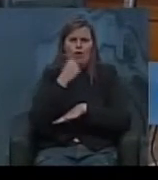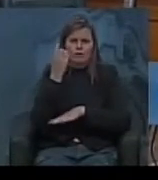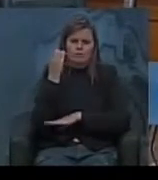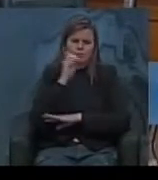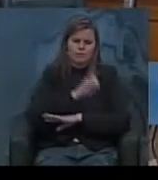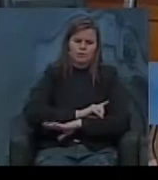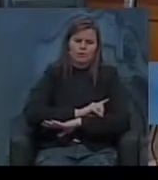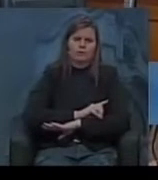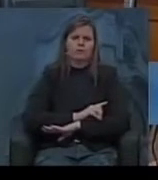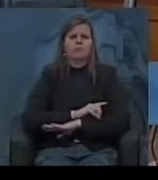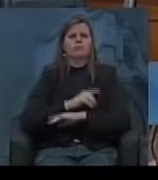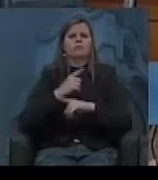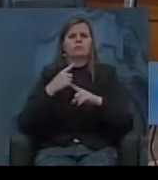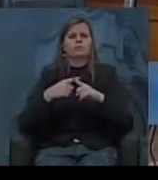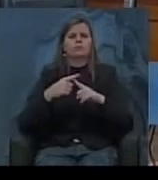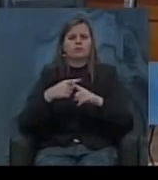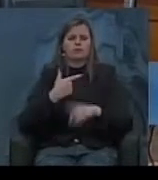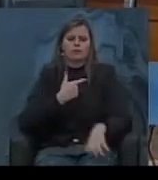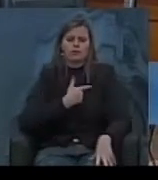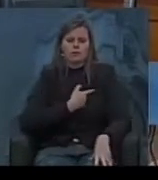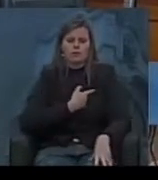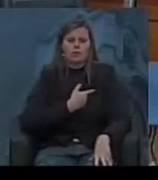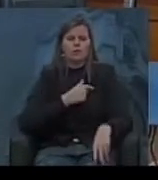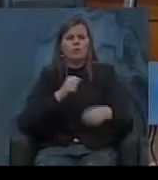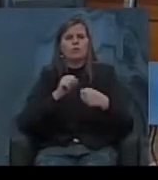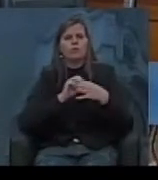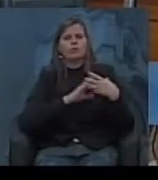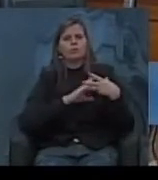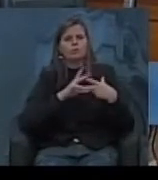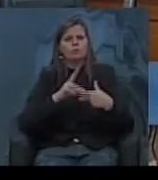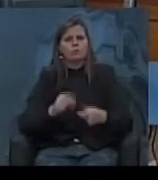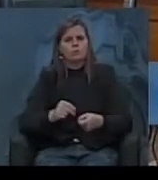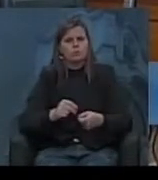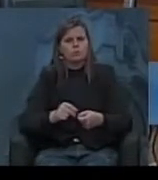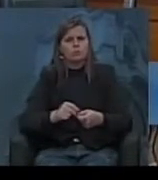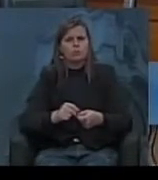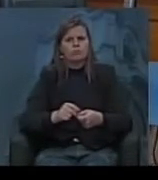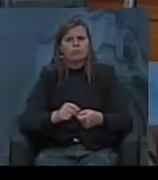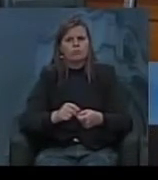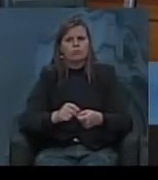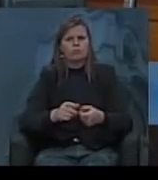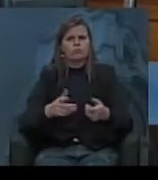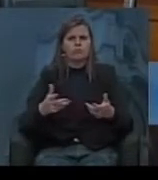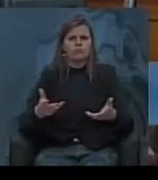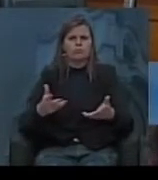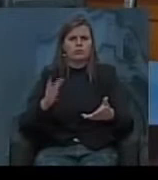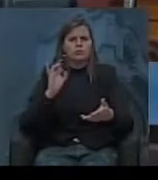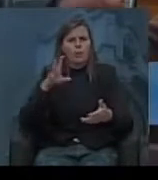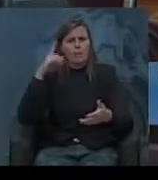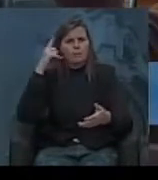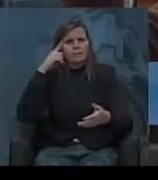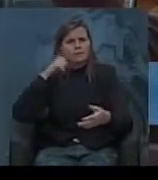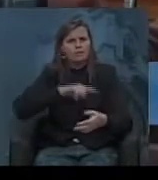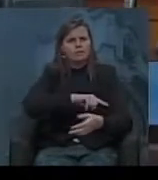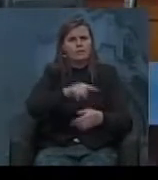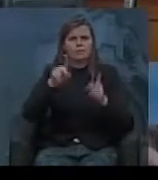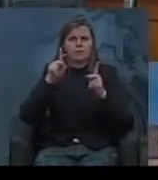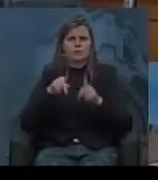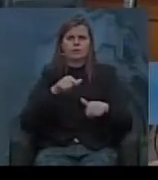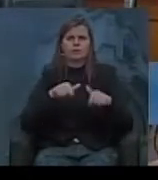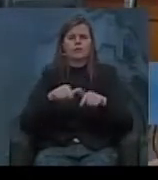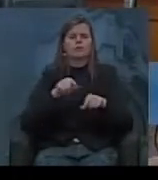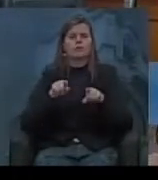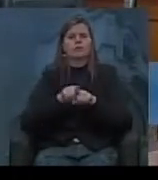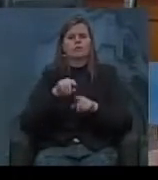porque certamente Getúlio Vargas fez tudo da base para o trabalhismo e para os trabalhadores e João Goulart não foi